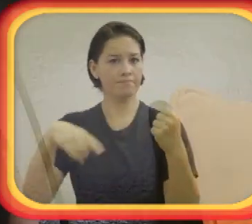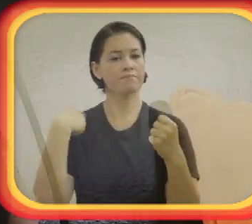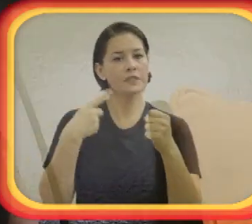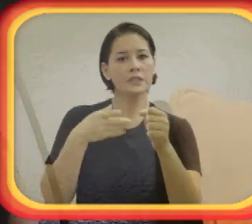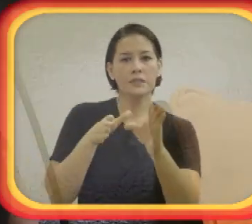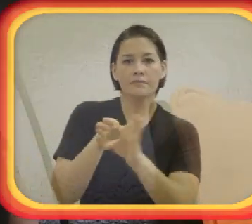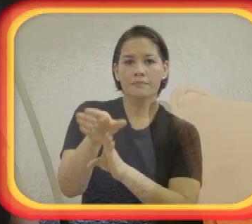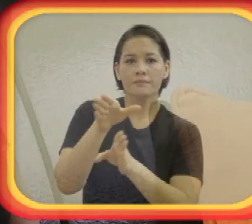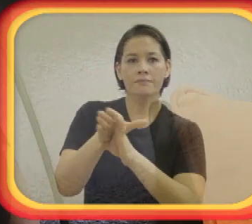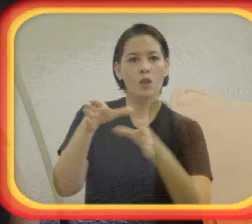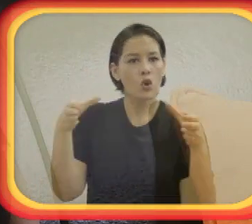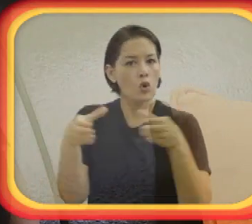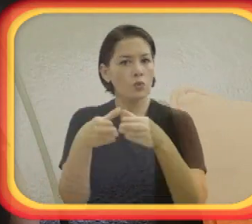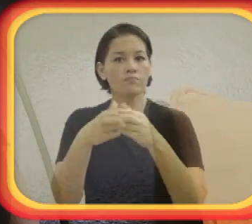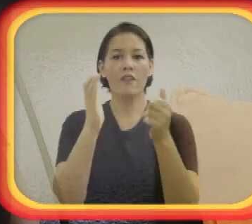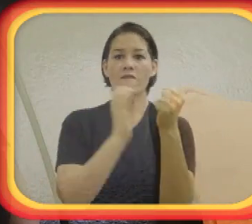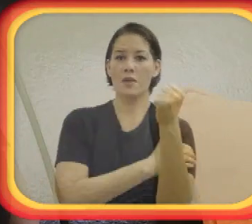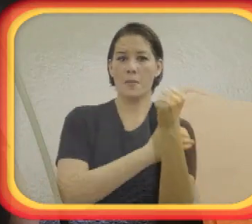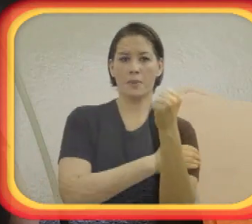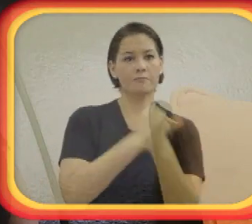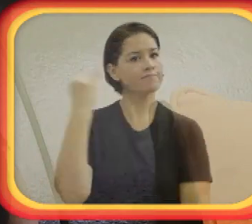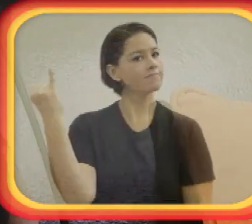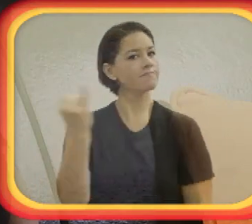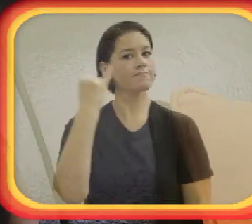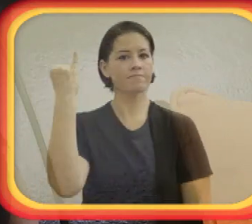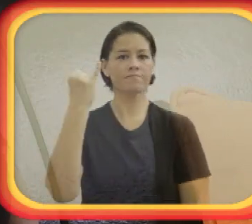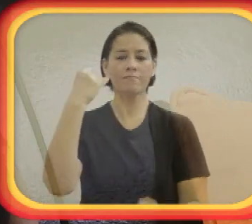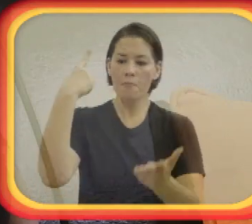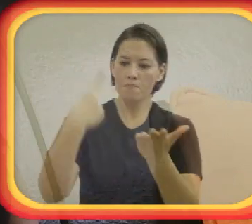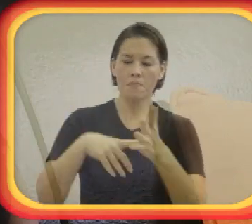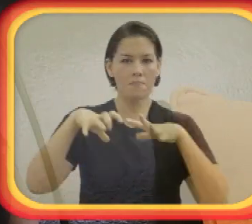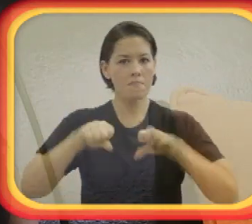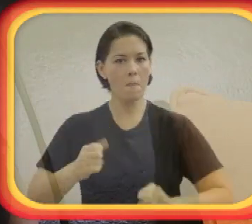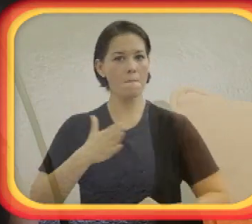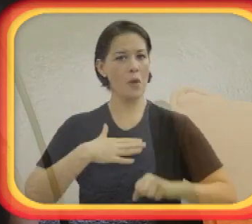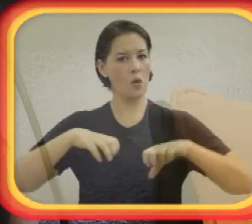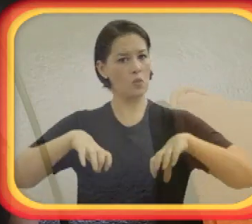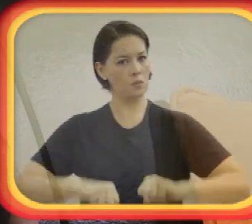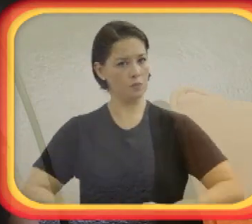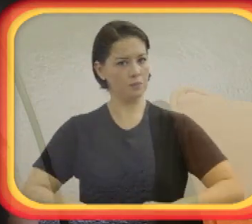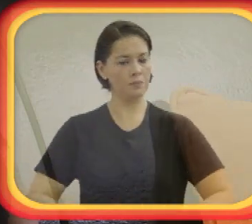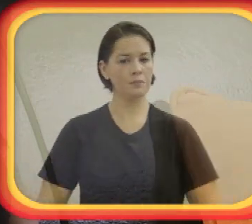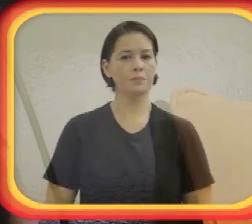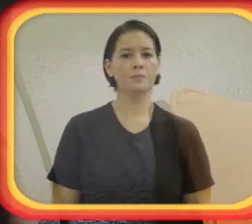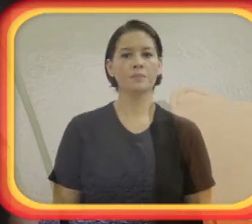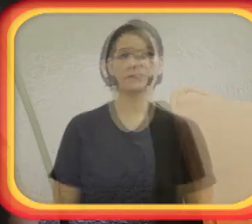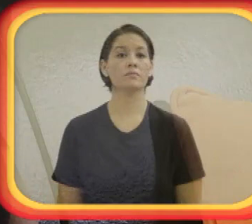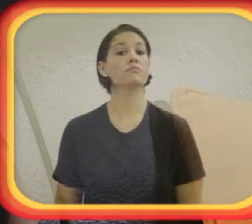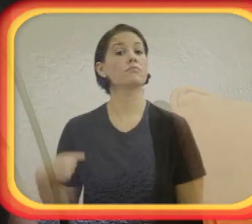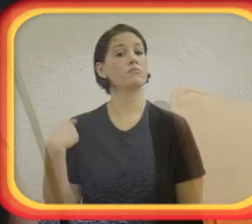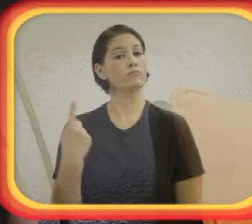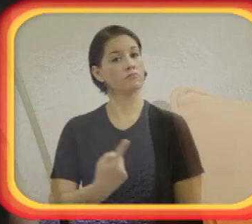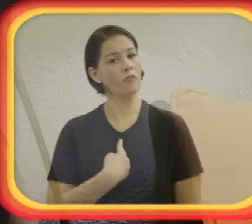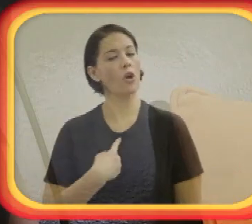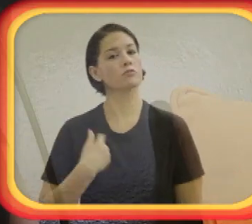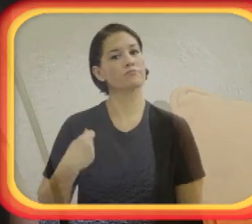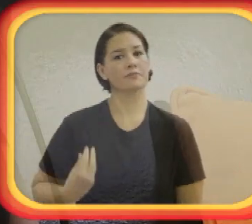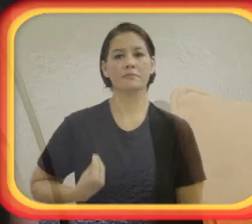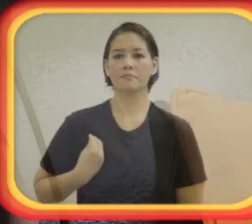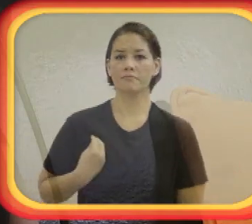Lei Brasileira de Inclusão, que garante o direito às mulheres, à não violência,